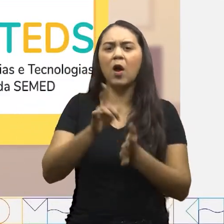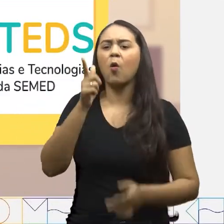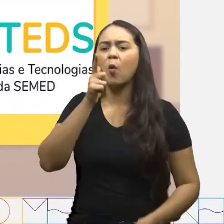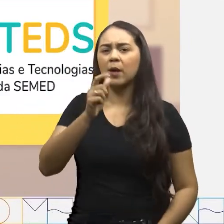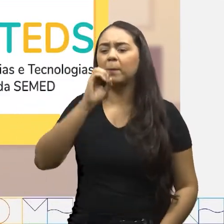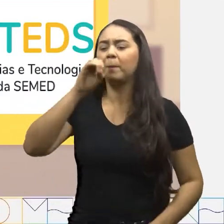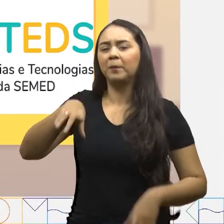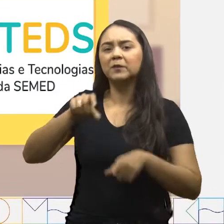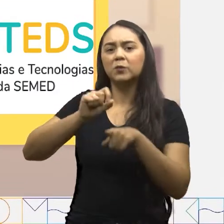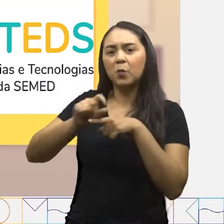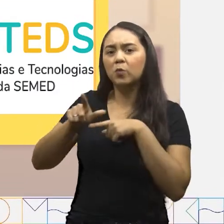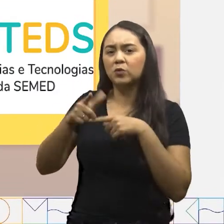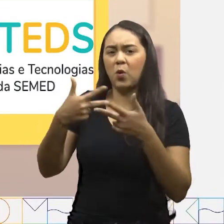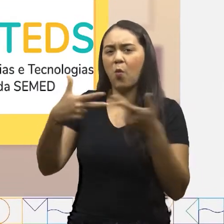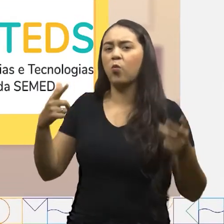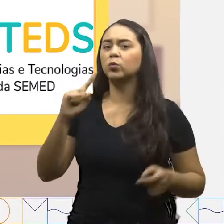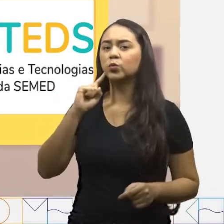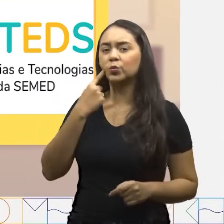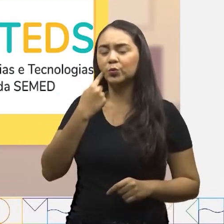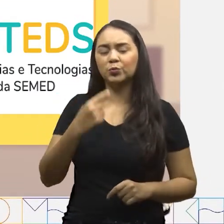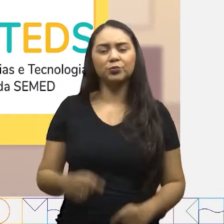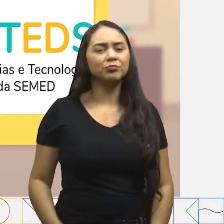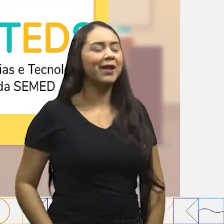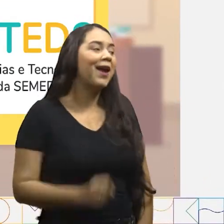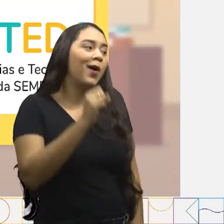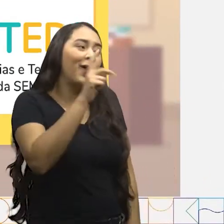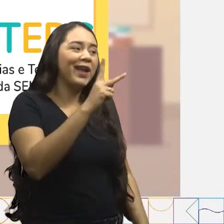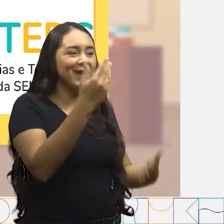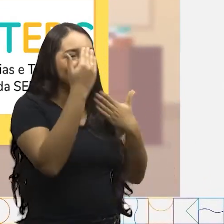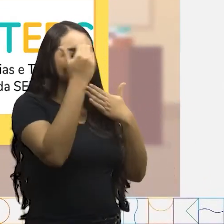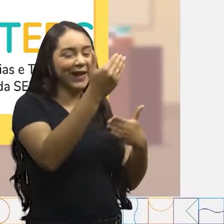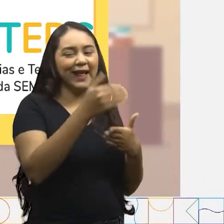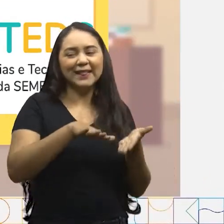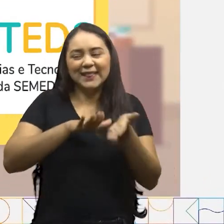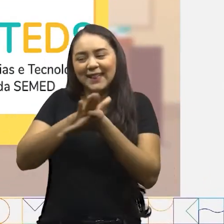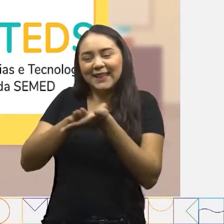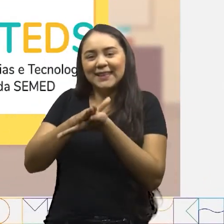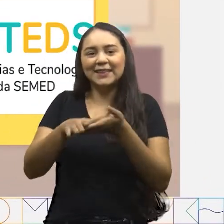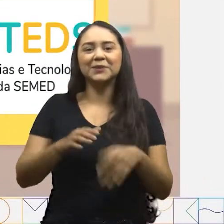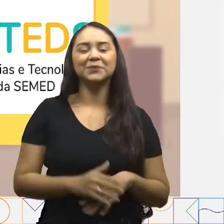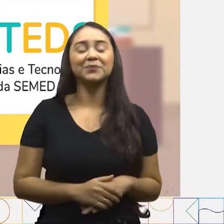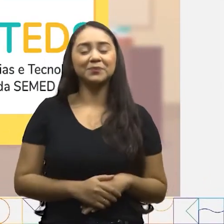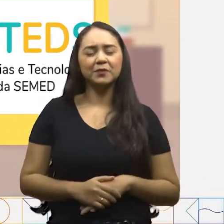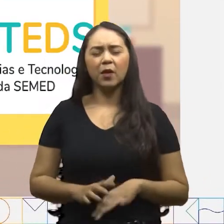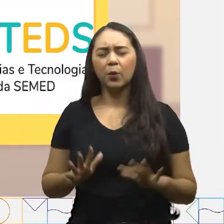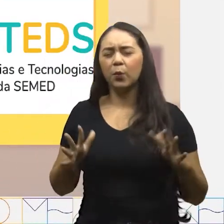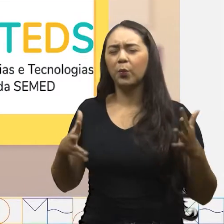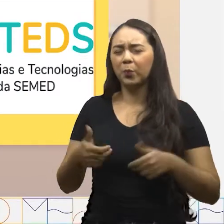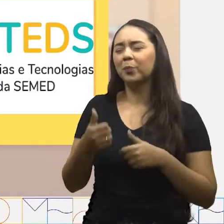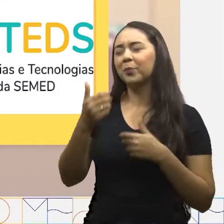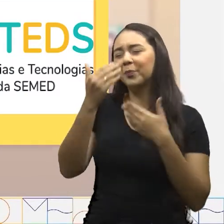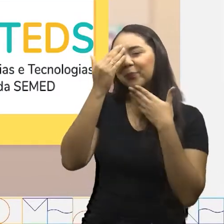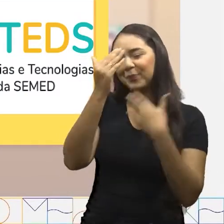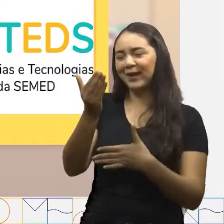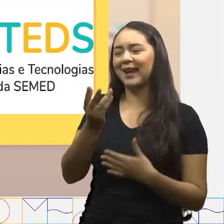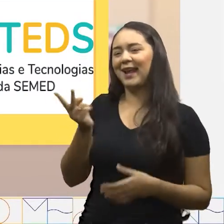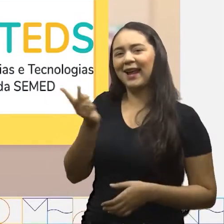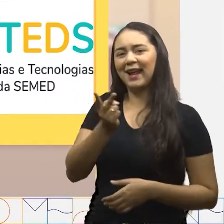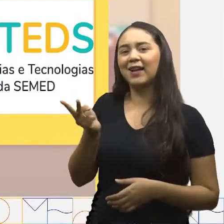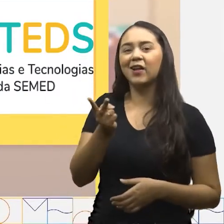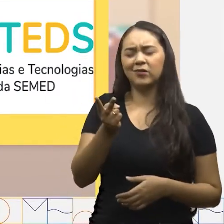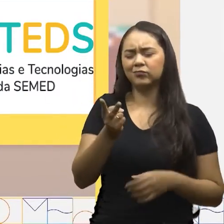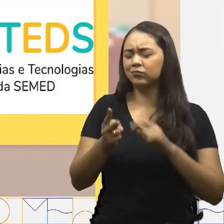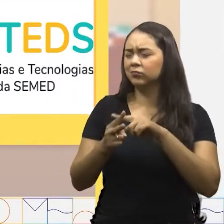Ah, ok! Obrigada, João Marcelo! De nada! Uau! Muito obrigada,